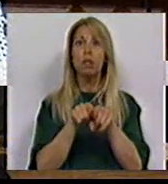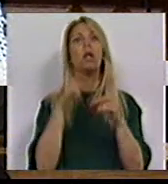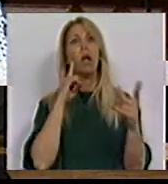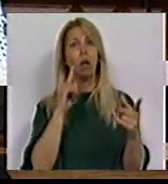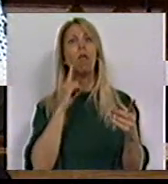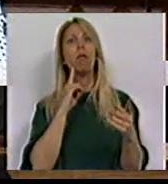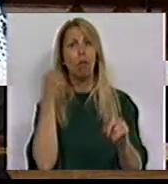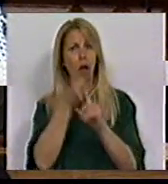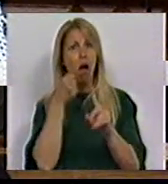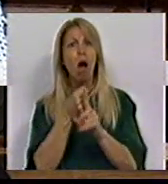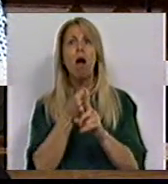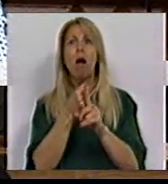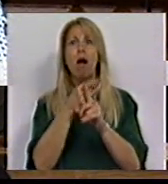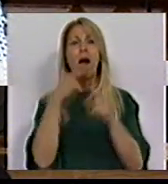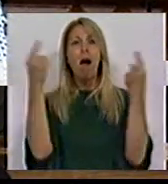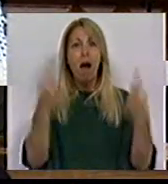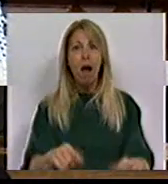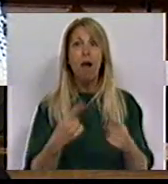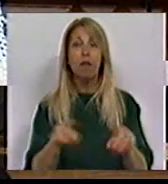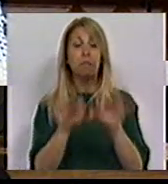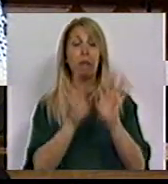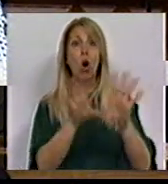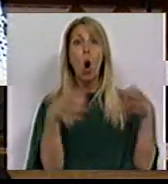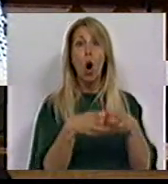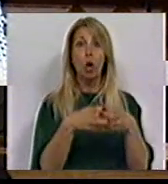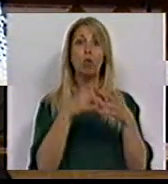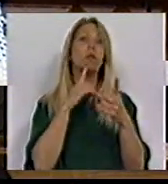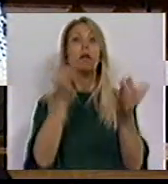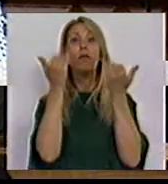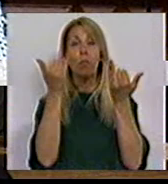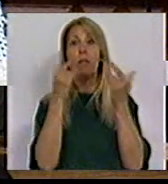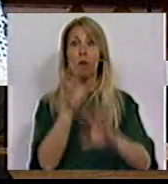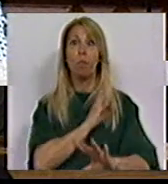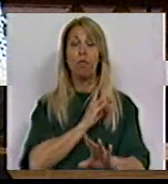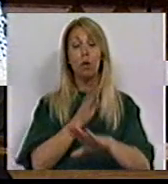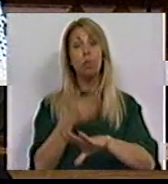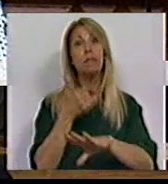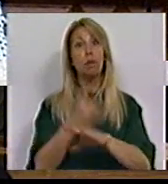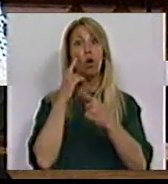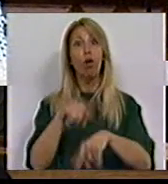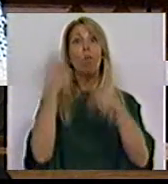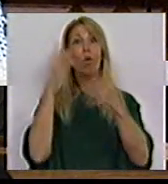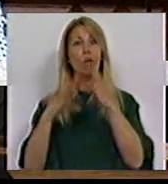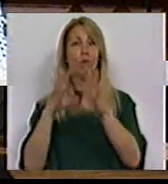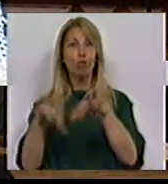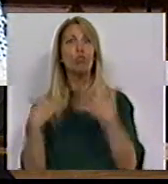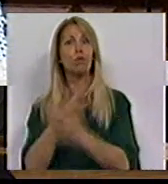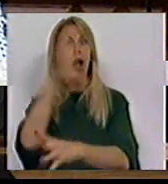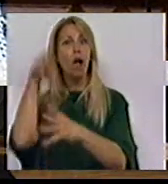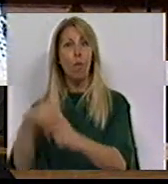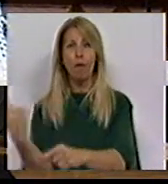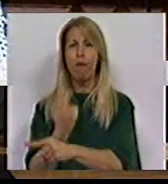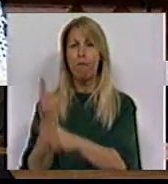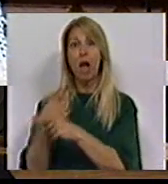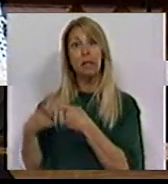pela existência, a par de órgãos de informação privados, de um setor público de comunicação social, abrangendo os diversos meios de